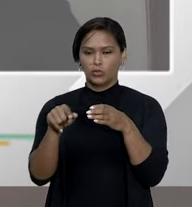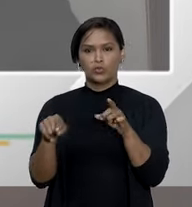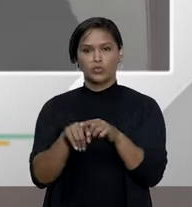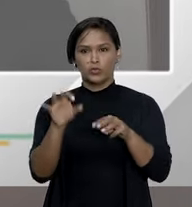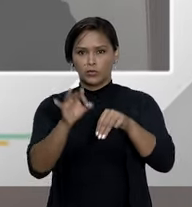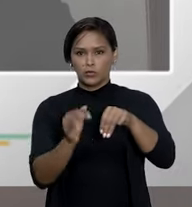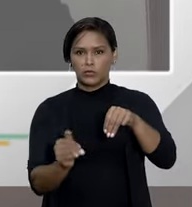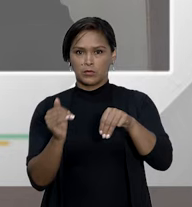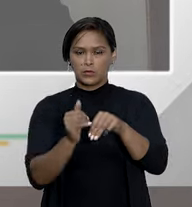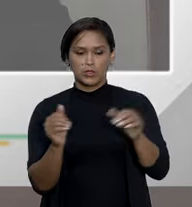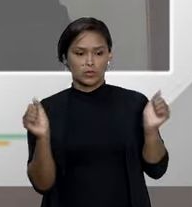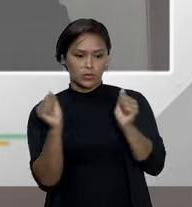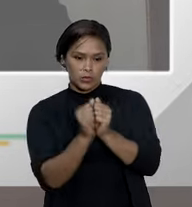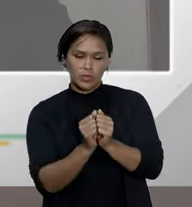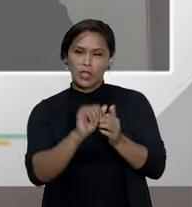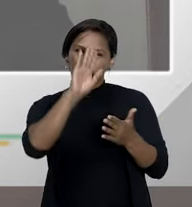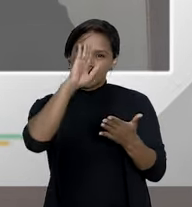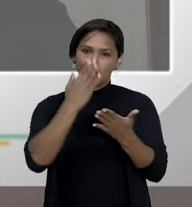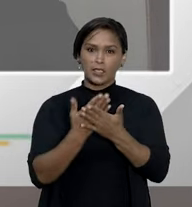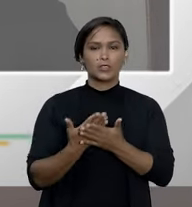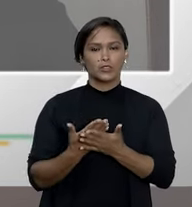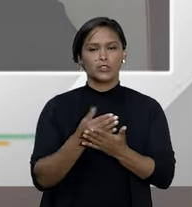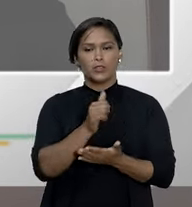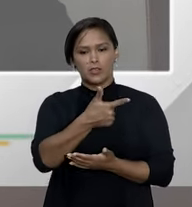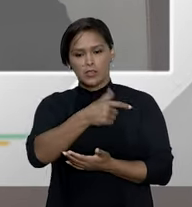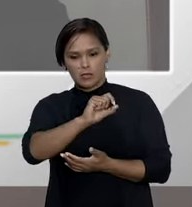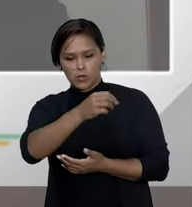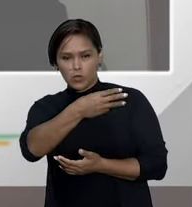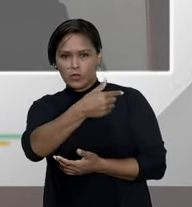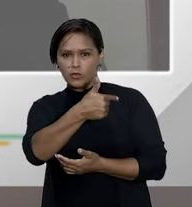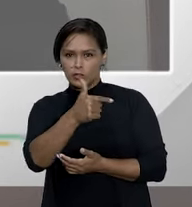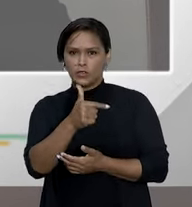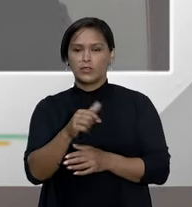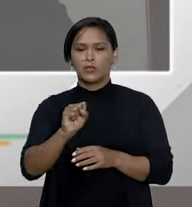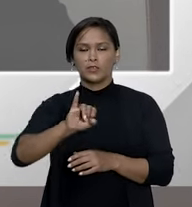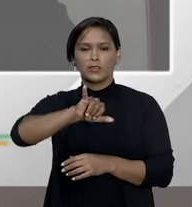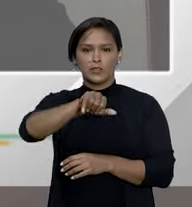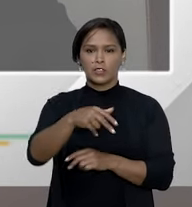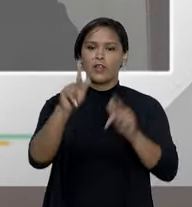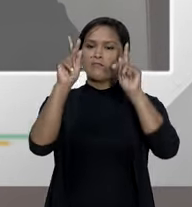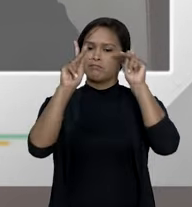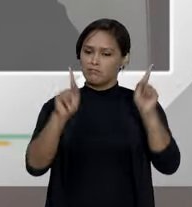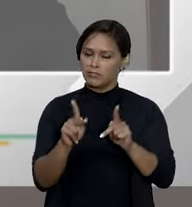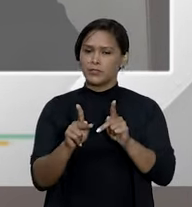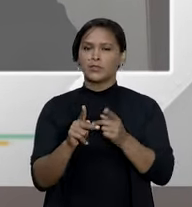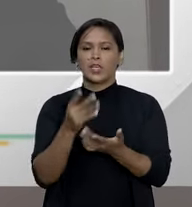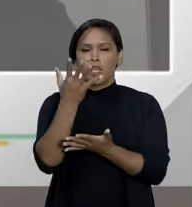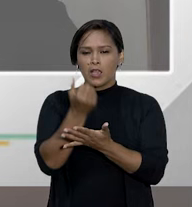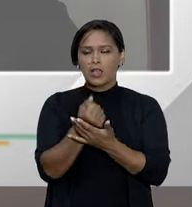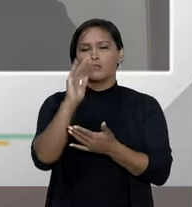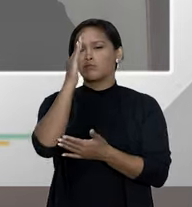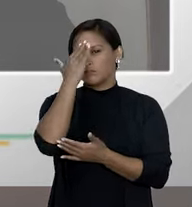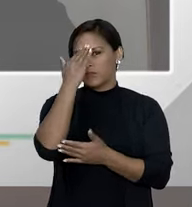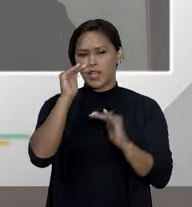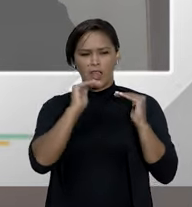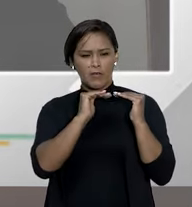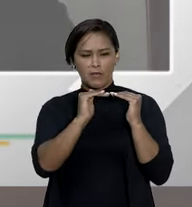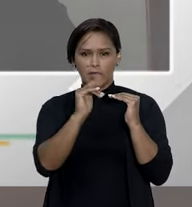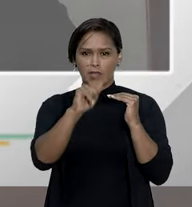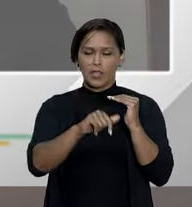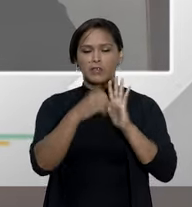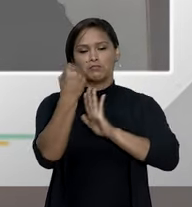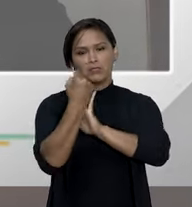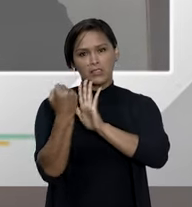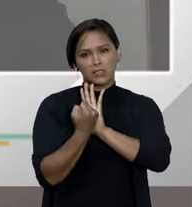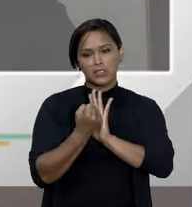acredito eu que em 2022 o STJ irá se alimentar esse entendimento dizendo se é